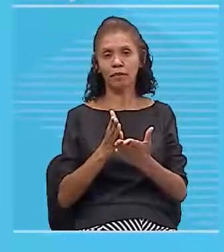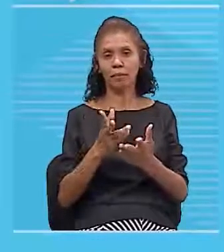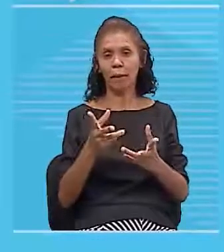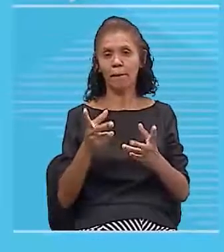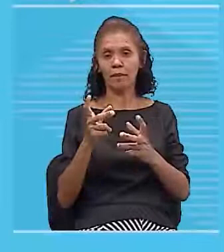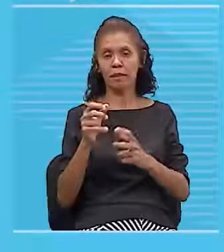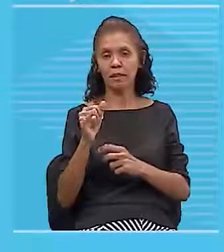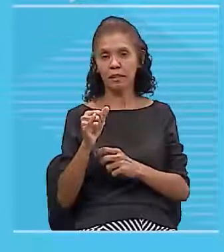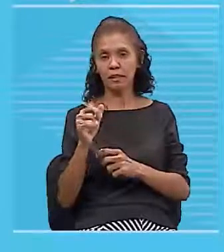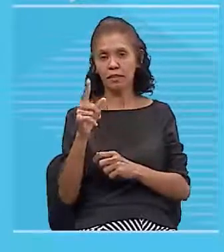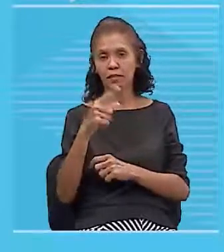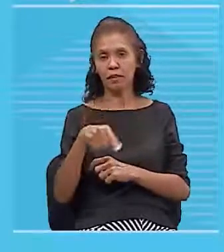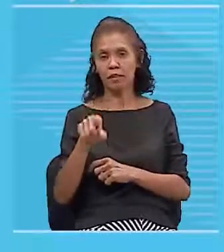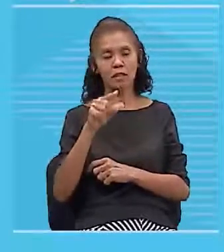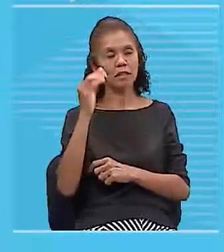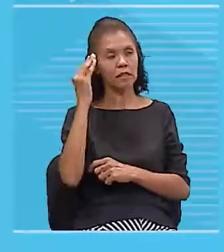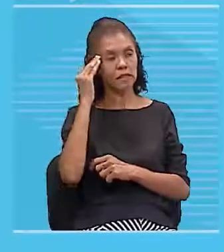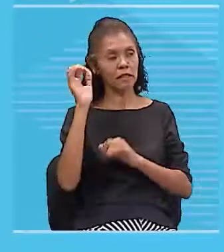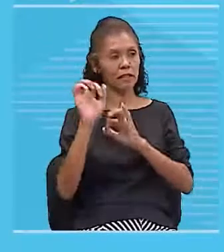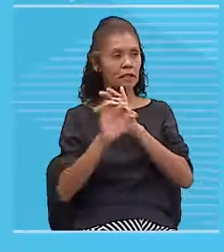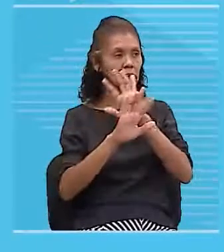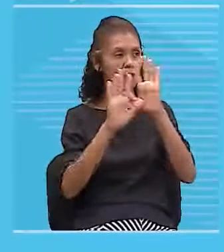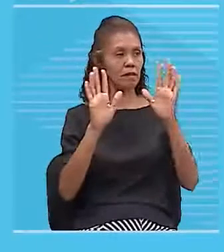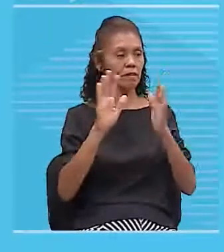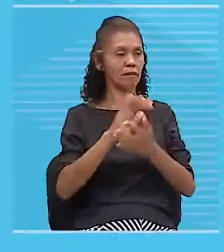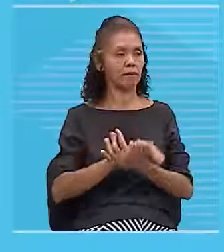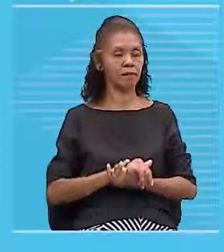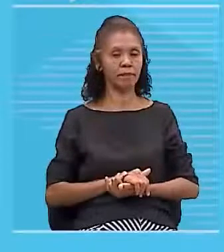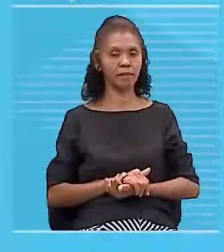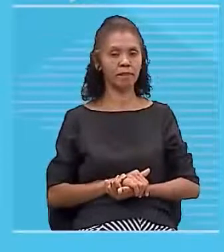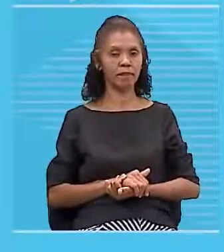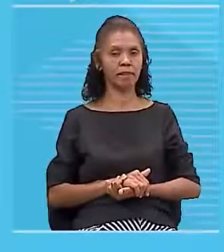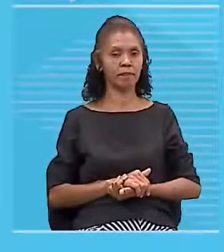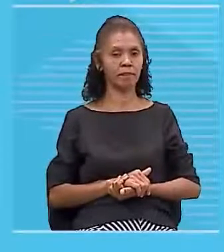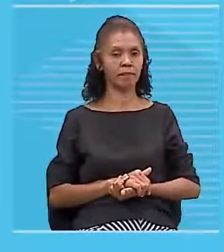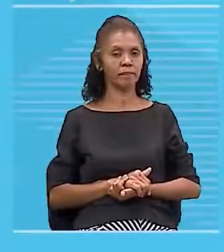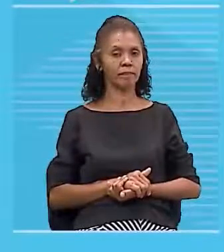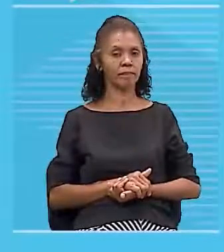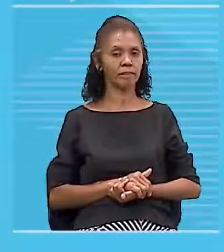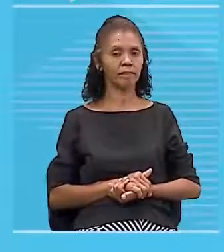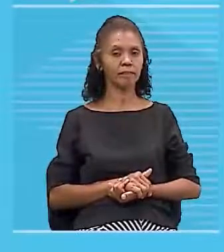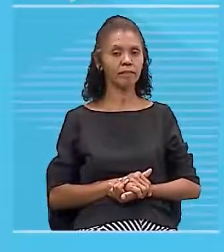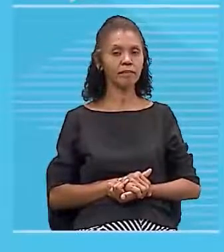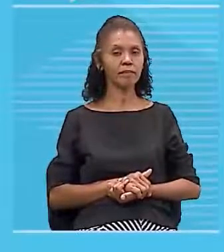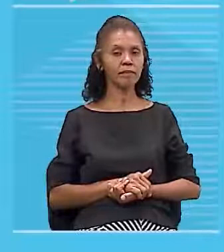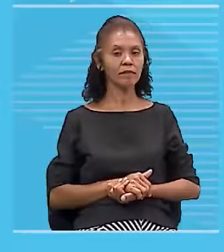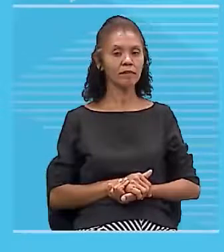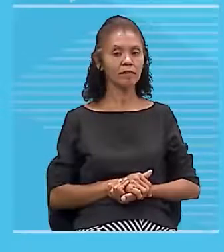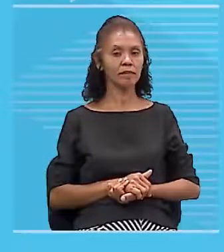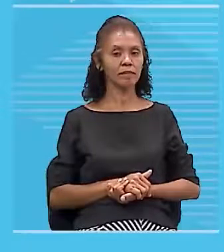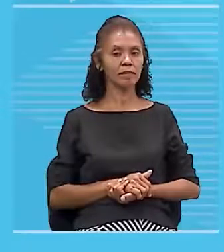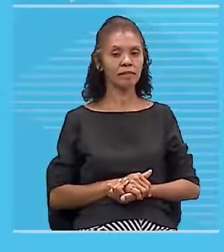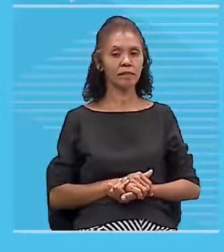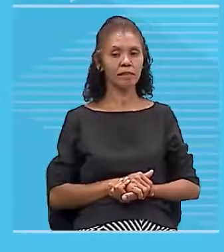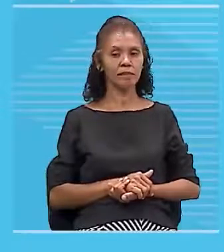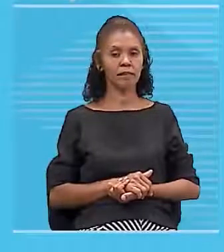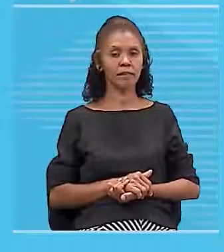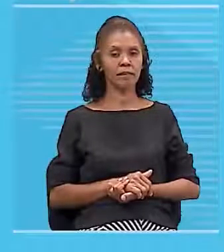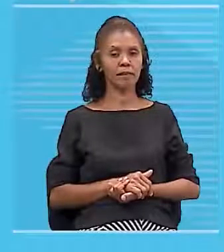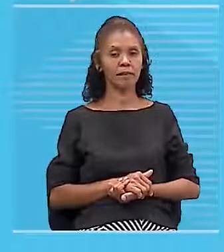Olha só. Vou colocar aqui de novo a situação